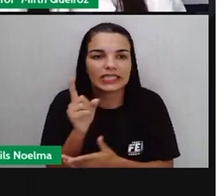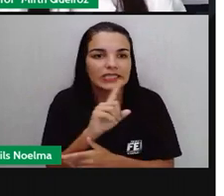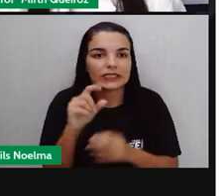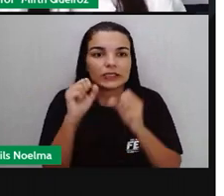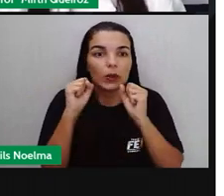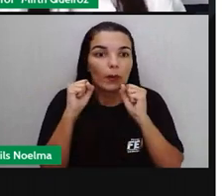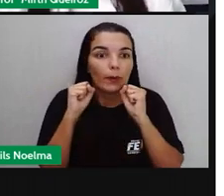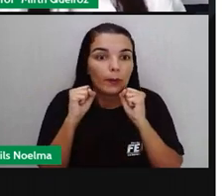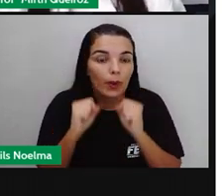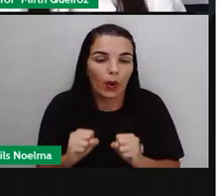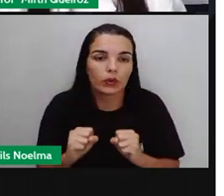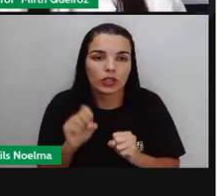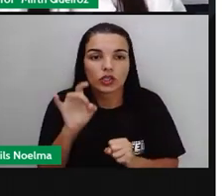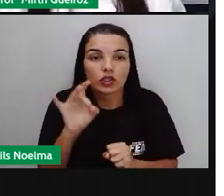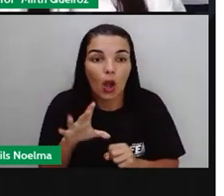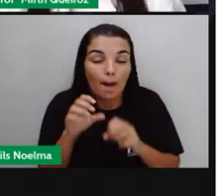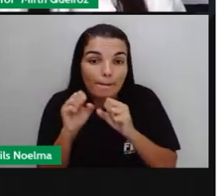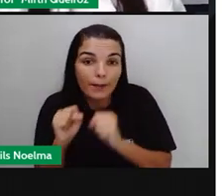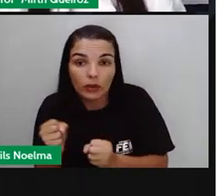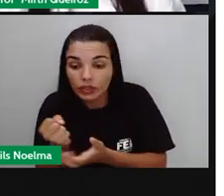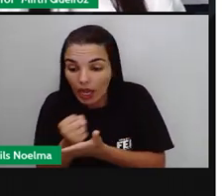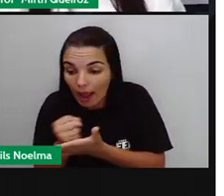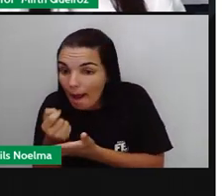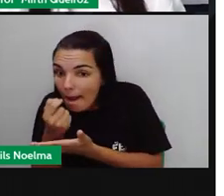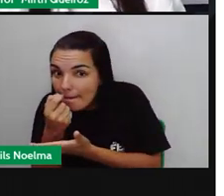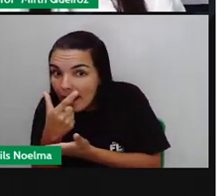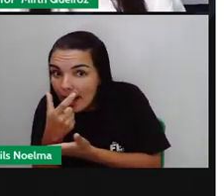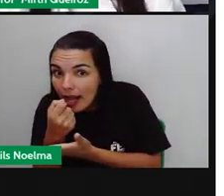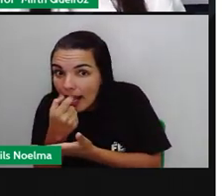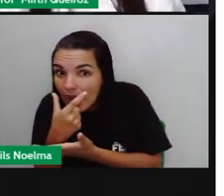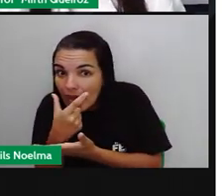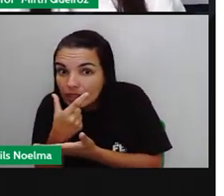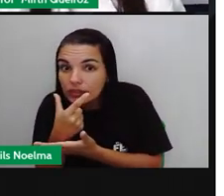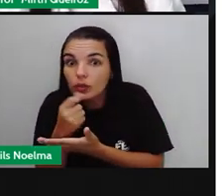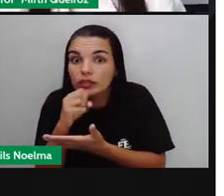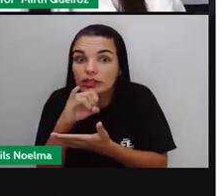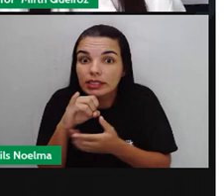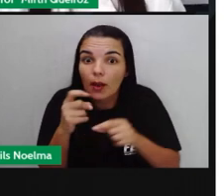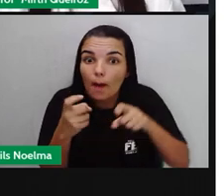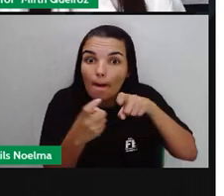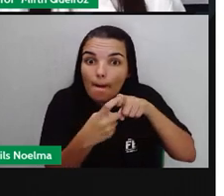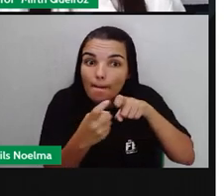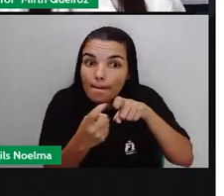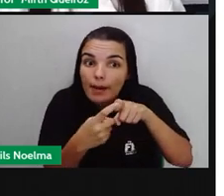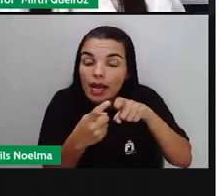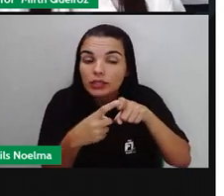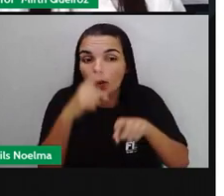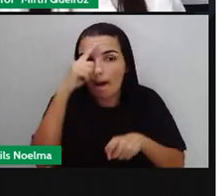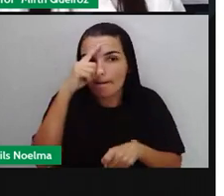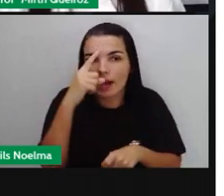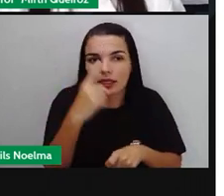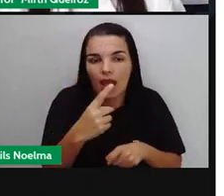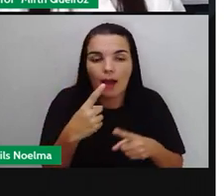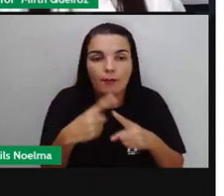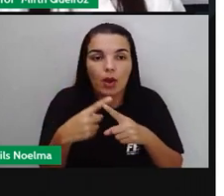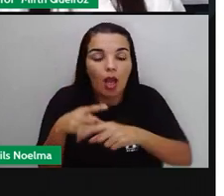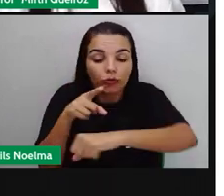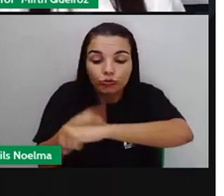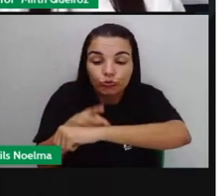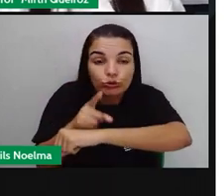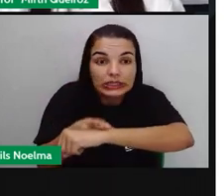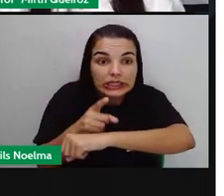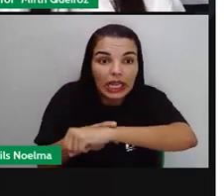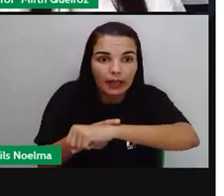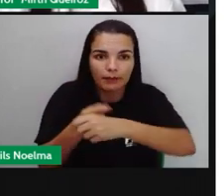devemos tomar antibiótico conforme a prescrição médica, porque o médico vai dizer quanto tempo exatamente a gente deve